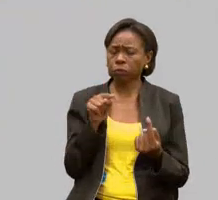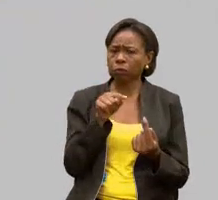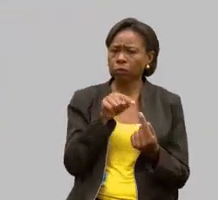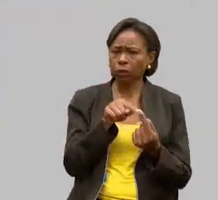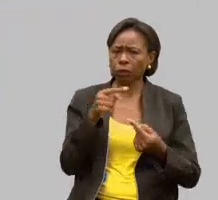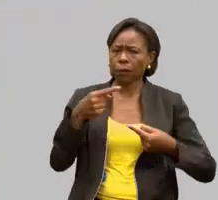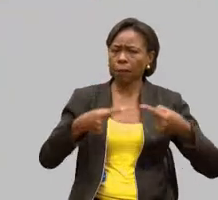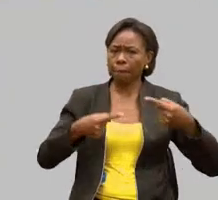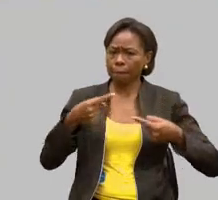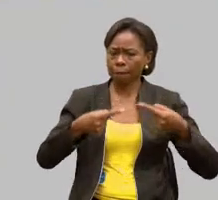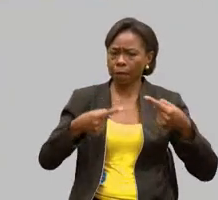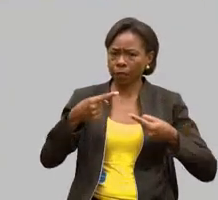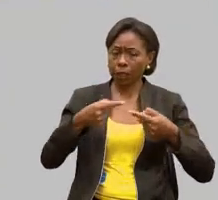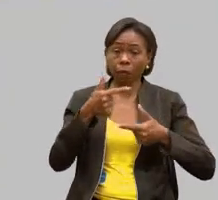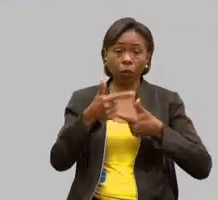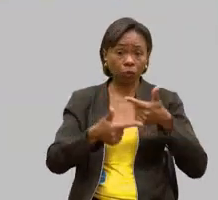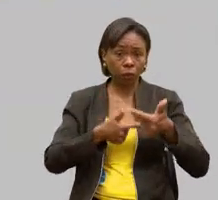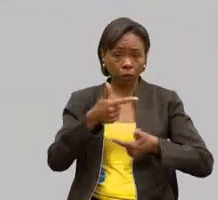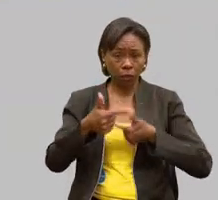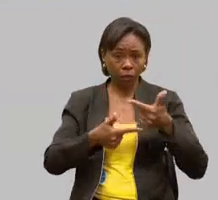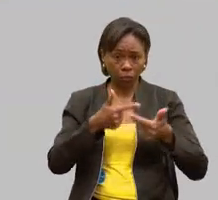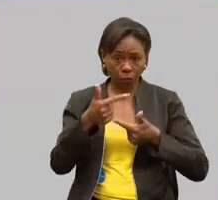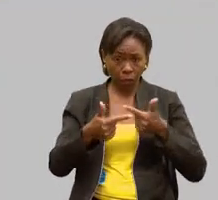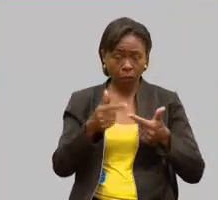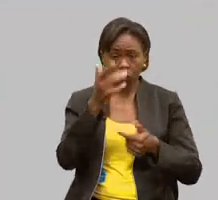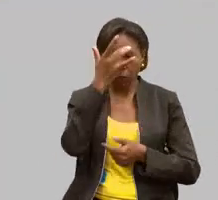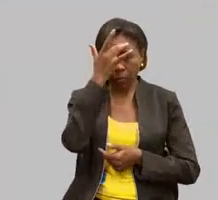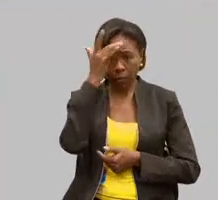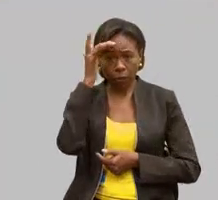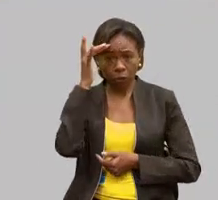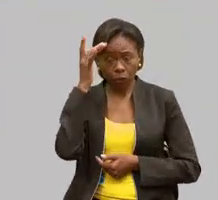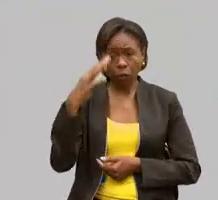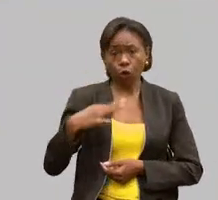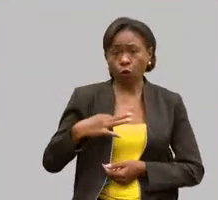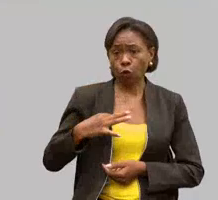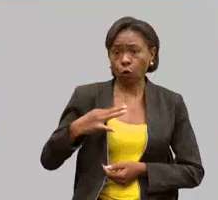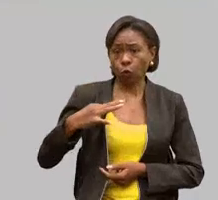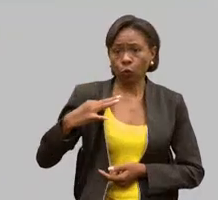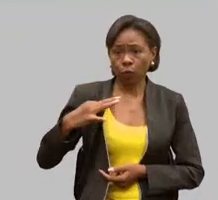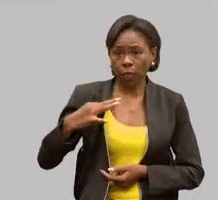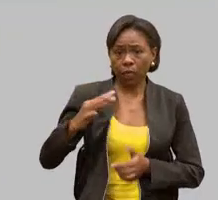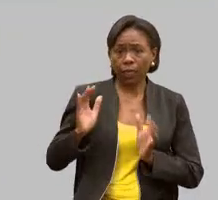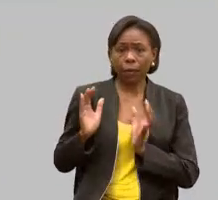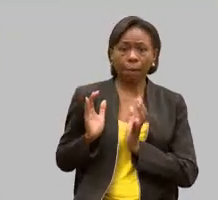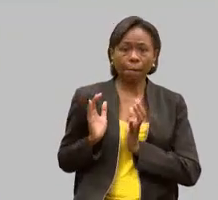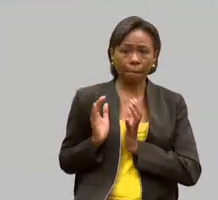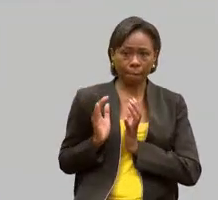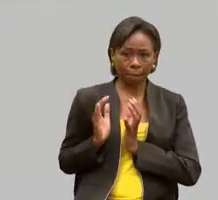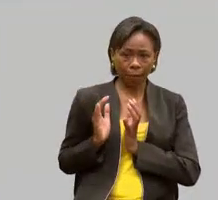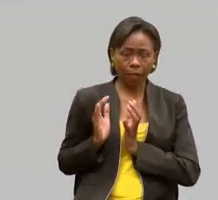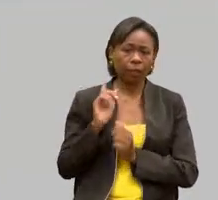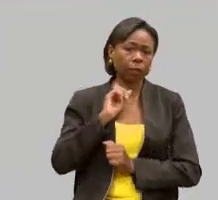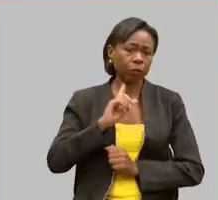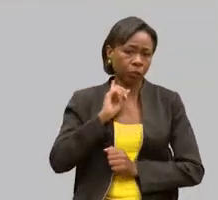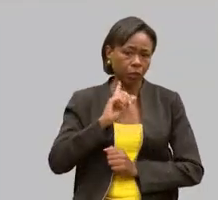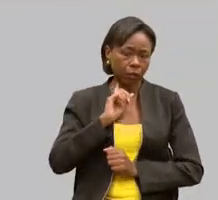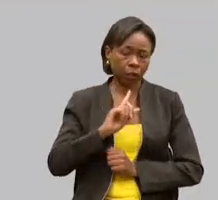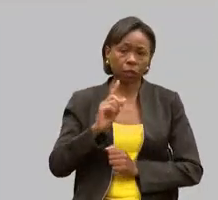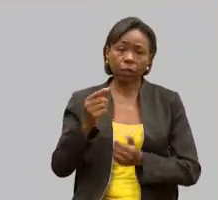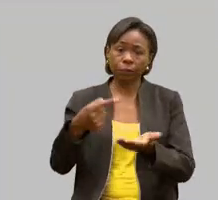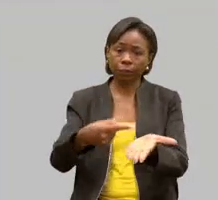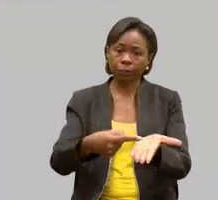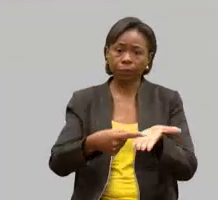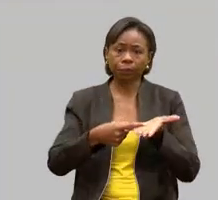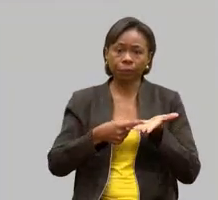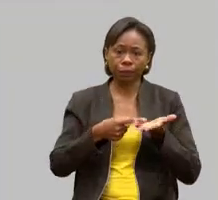o trabalho desenvolvido pelos voluntários das APAES em Minas Gerais. Convido para tomar assento